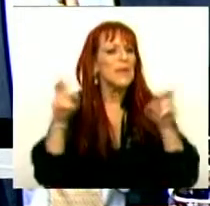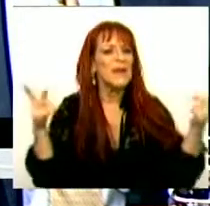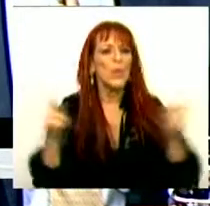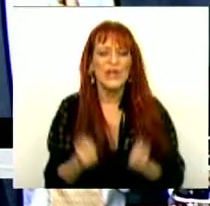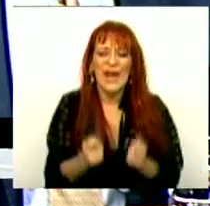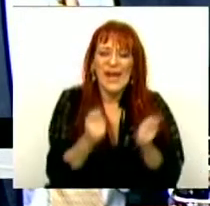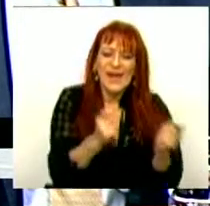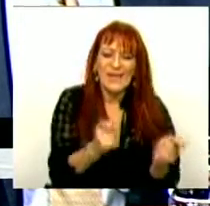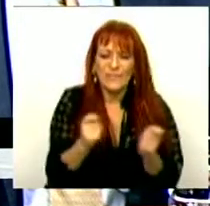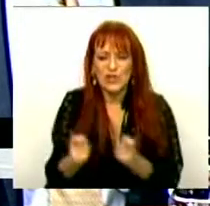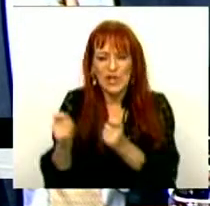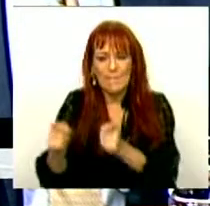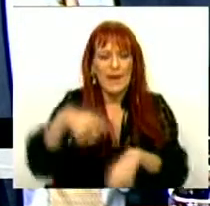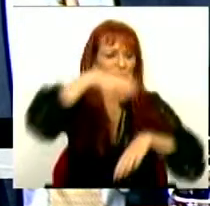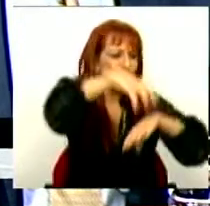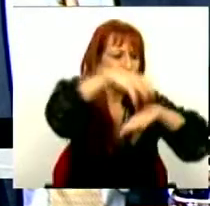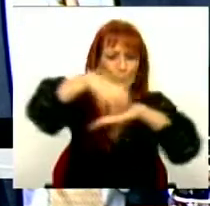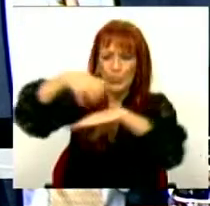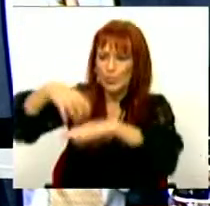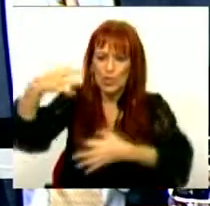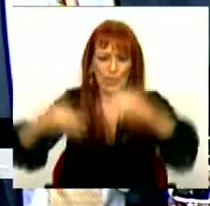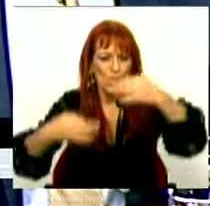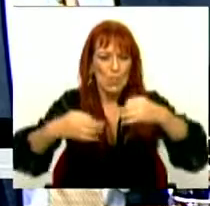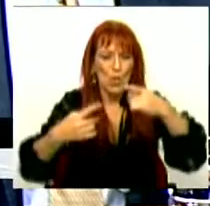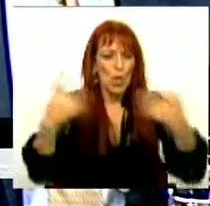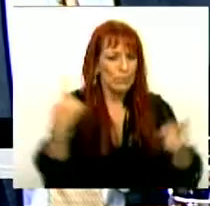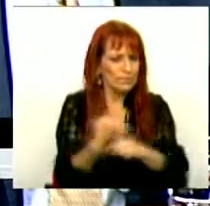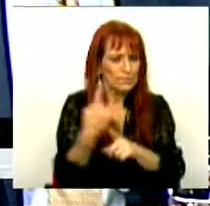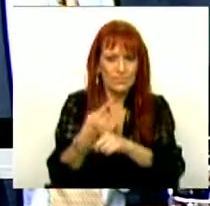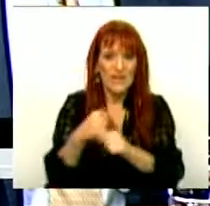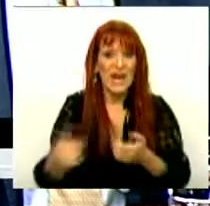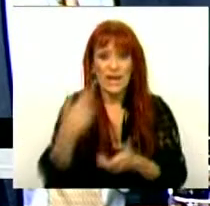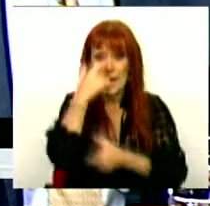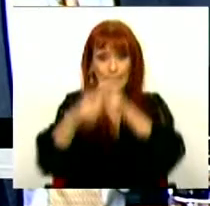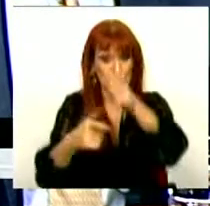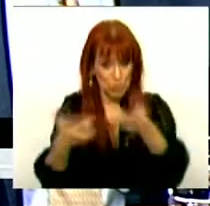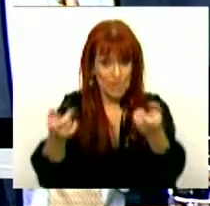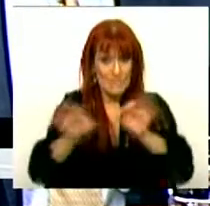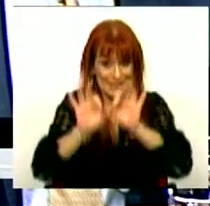investimentos em equipamento, em instalações e em recursos humanos.